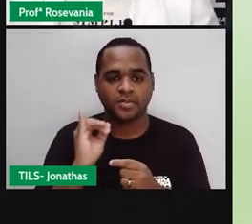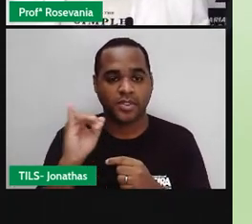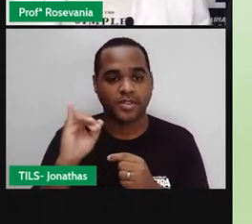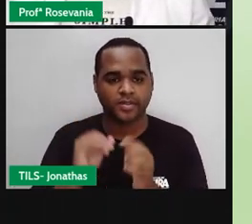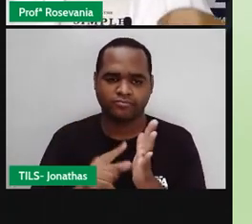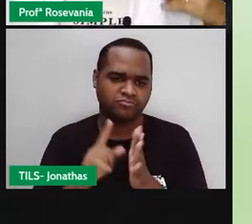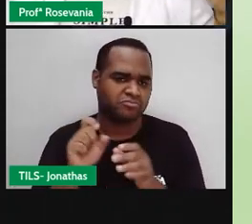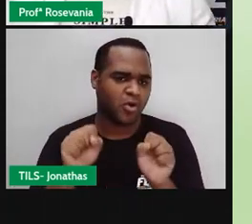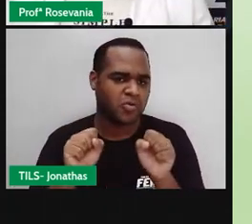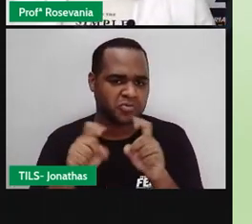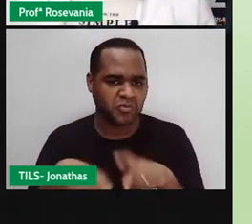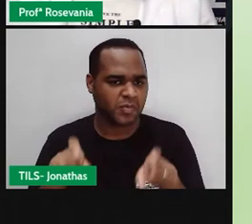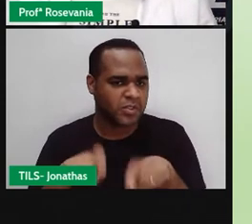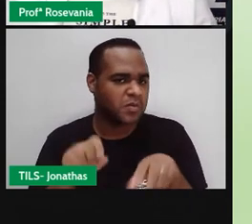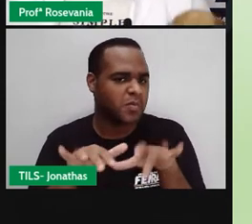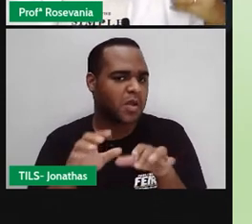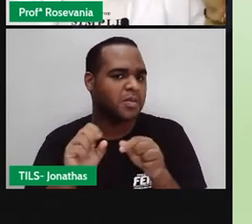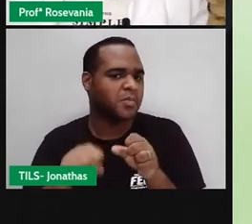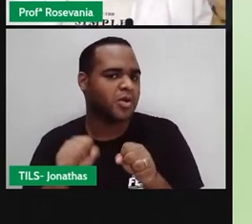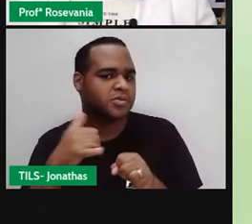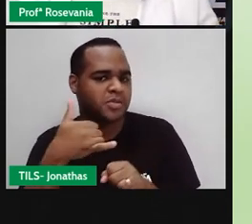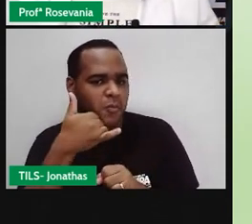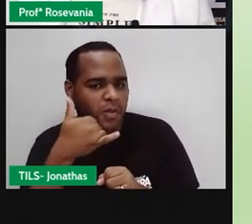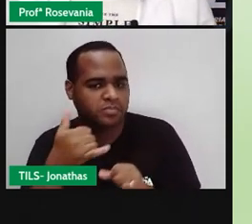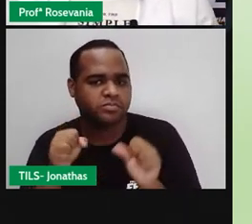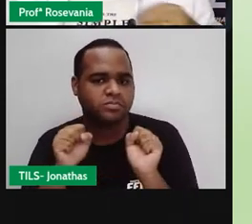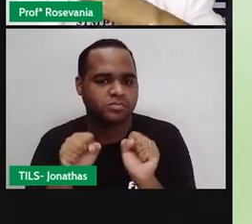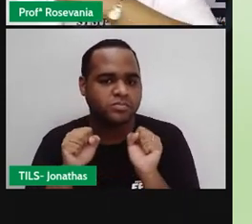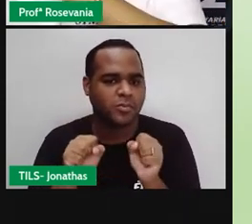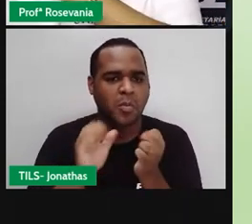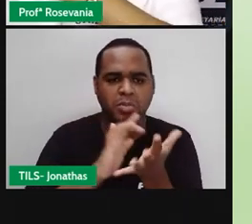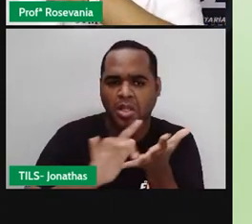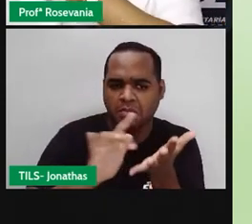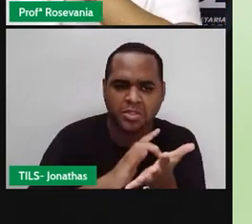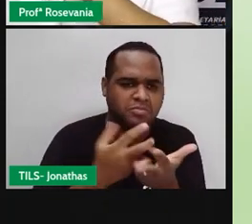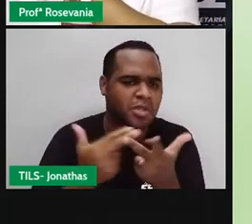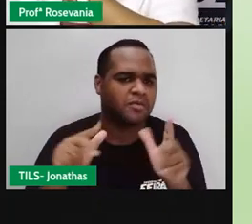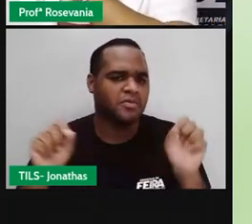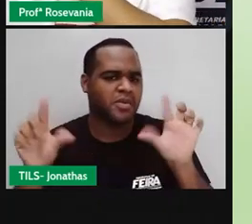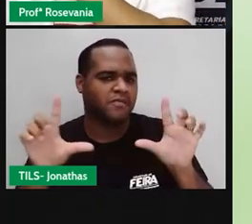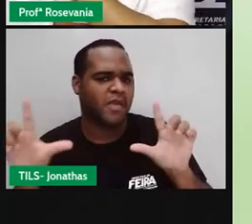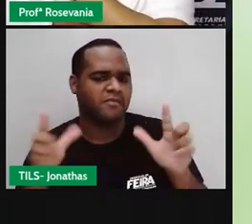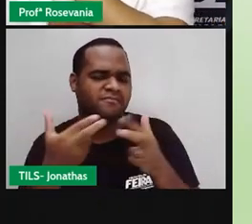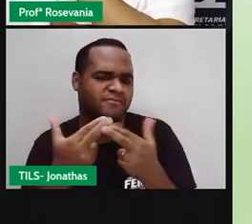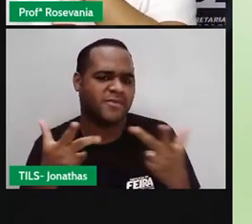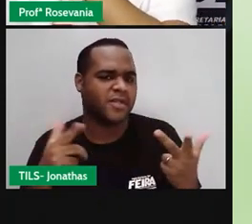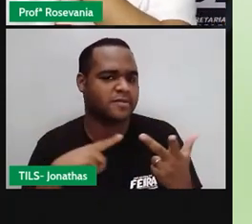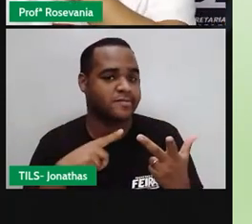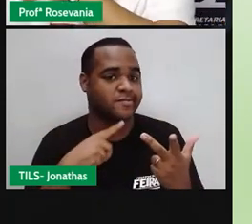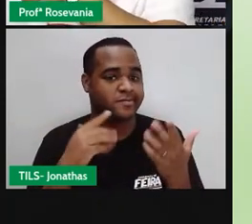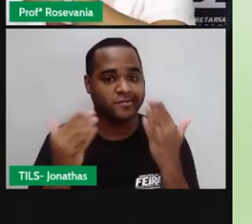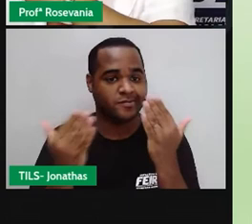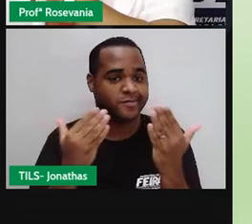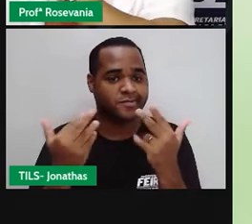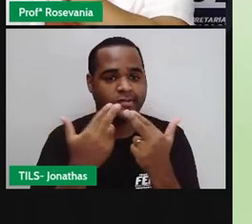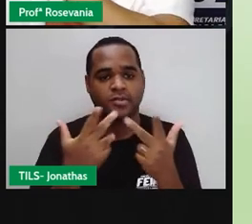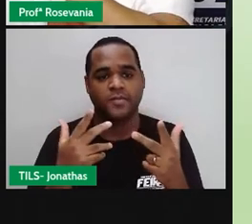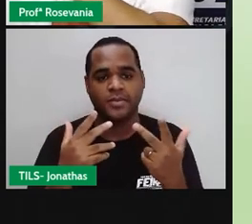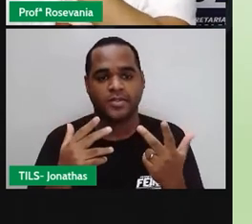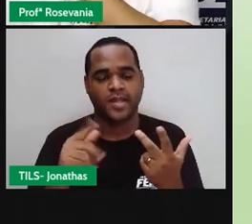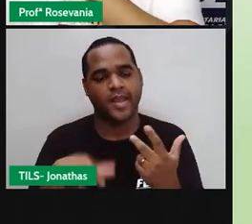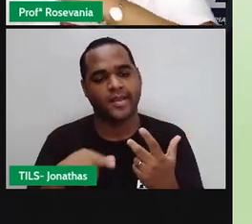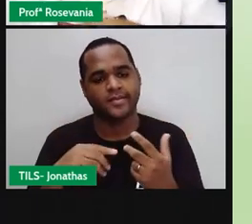computadores, poderiam ser celulares, poderiam ser aparelhos de TV, só que para representar mesmo as coisas eletrônicas, né?